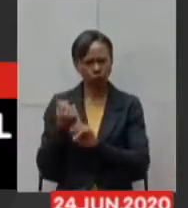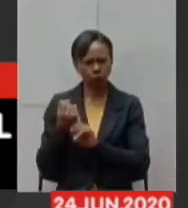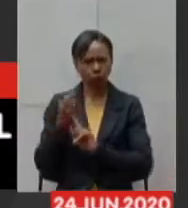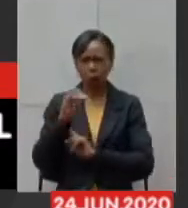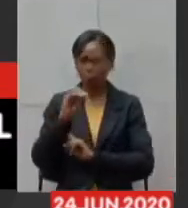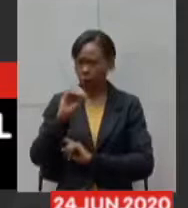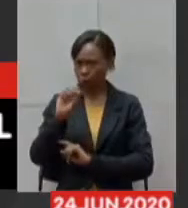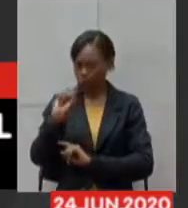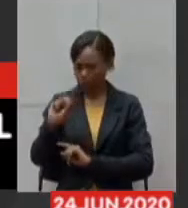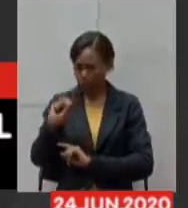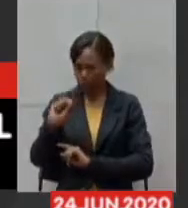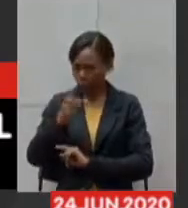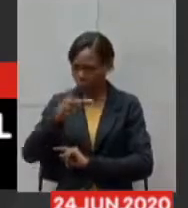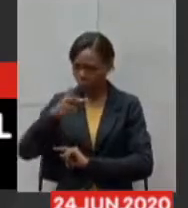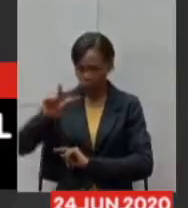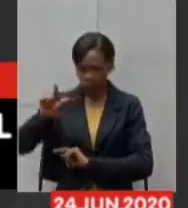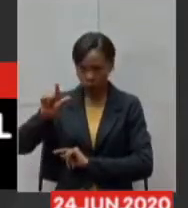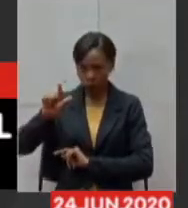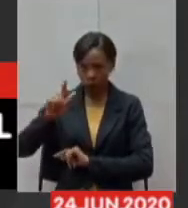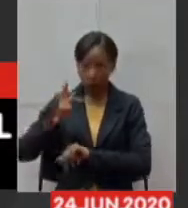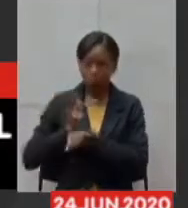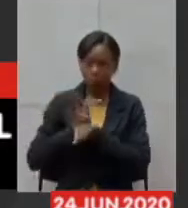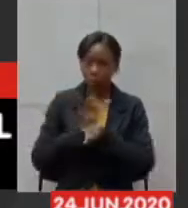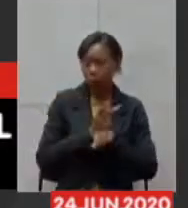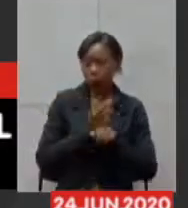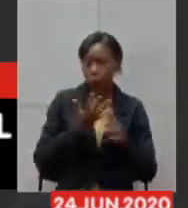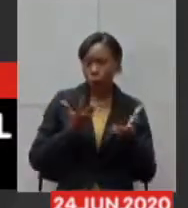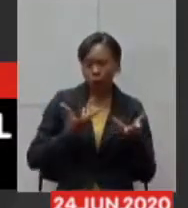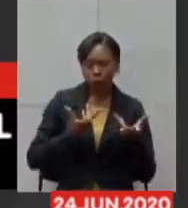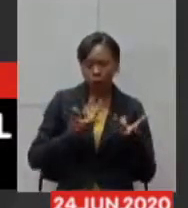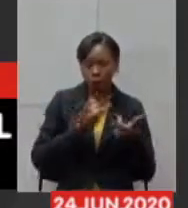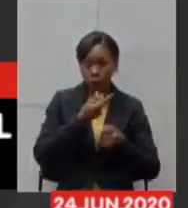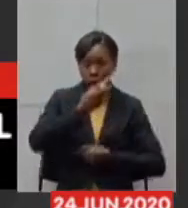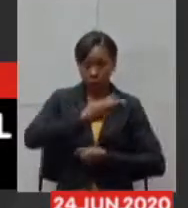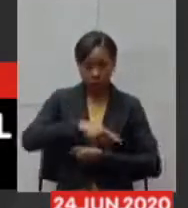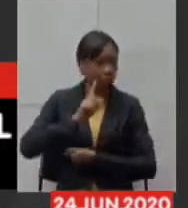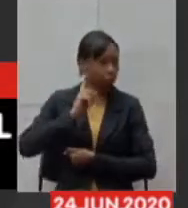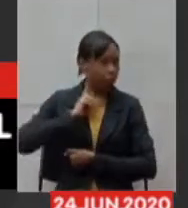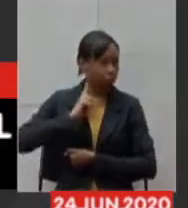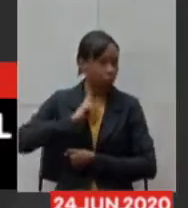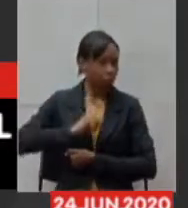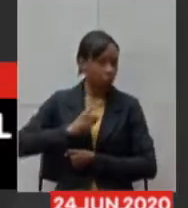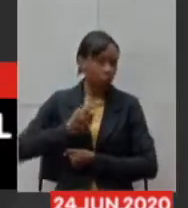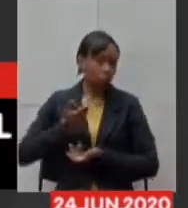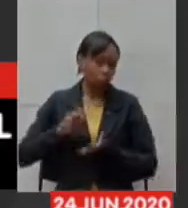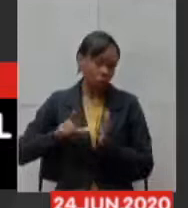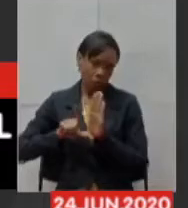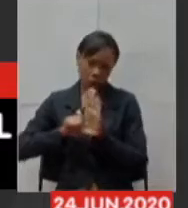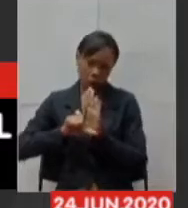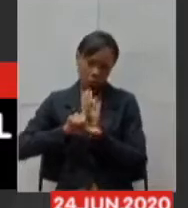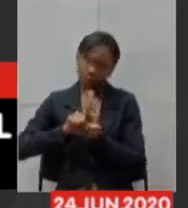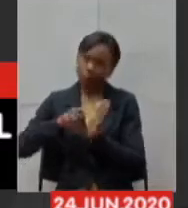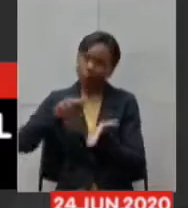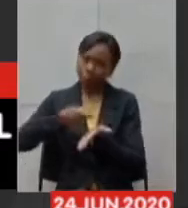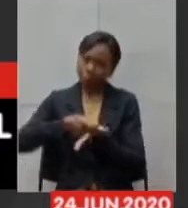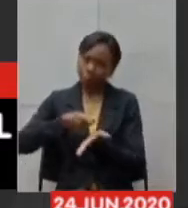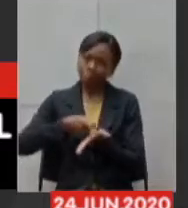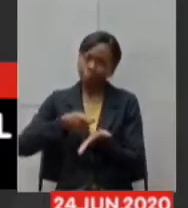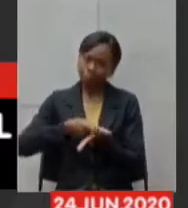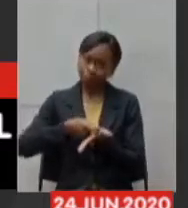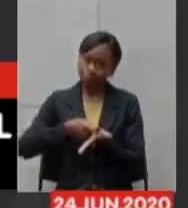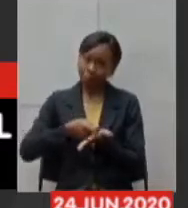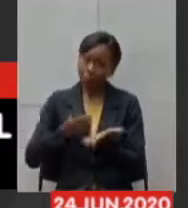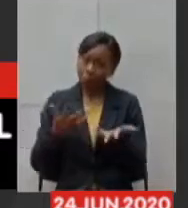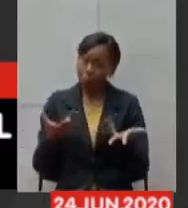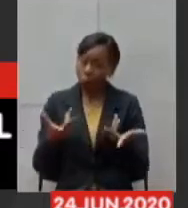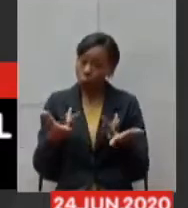procuraram a qualificação aqui no estado de minas porque na verdade a lei que existe exige a qualificação de organizações sociais